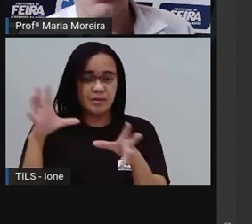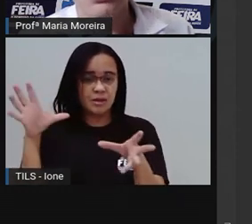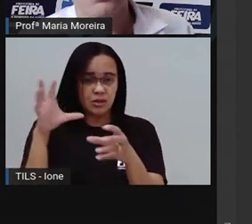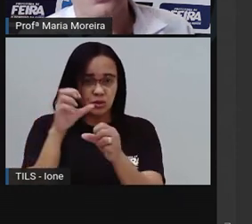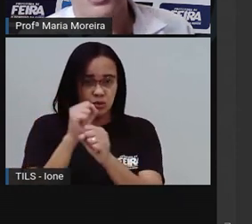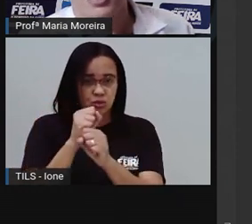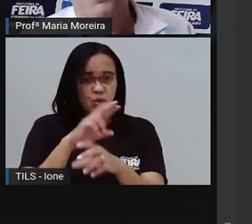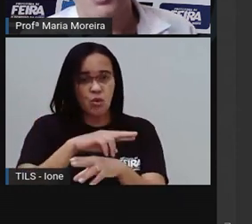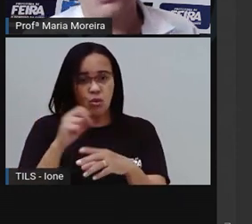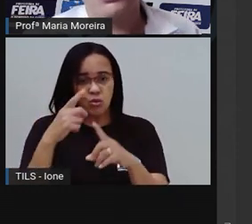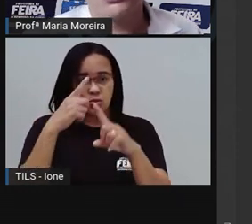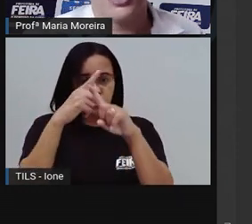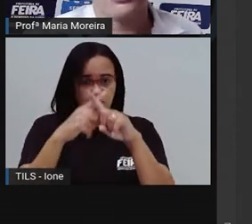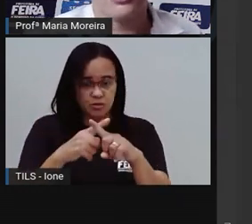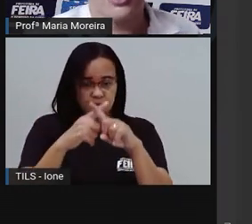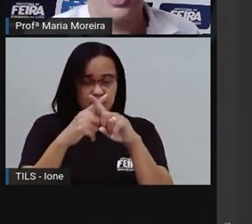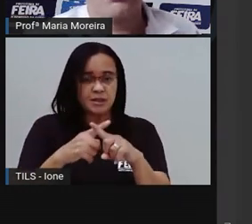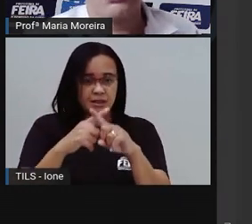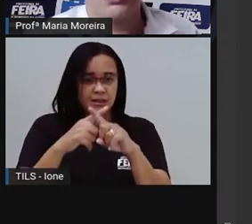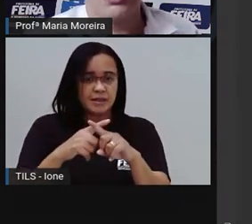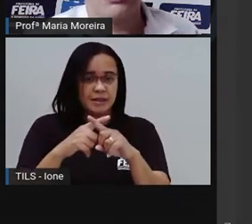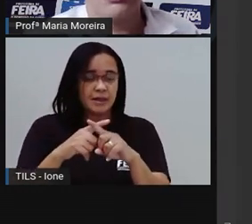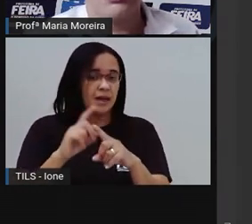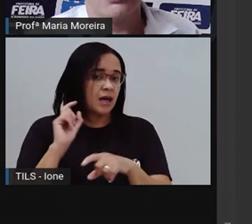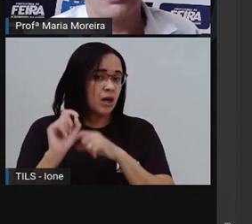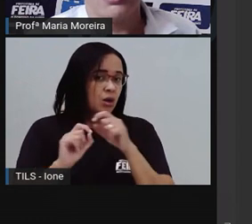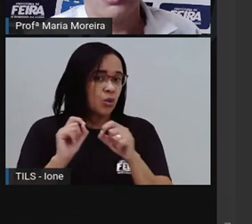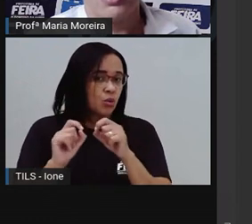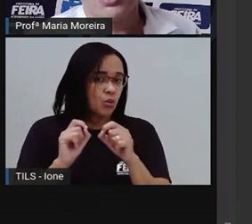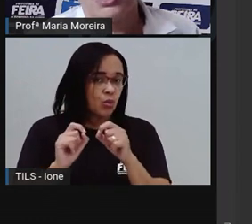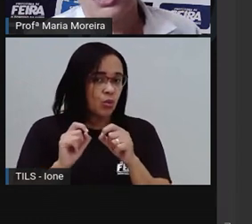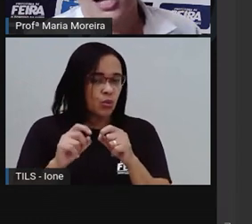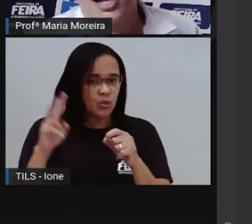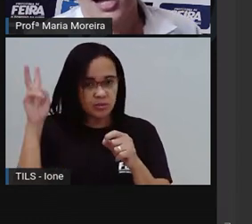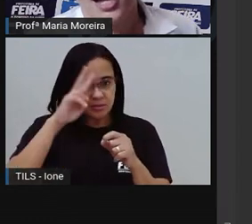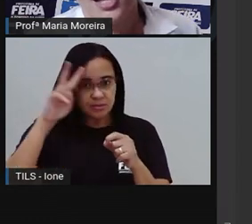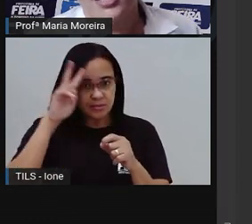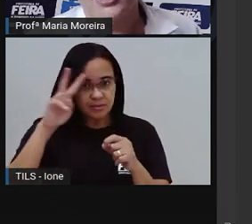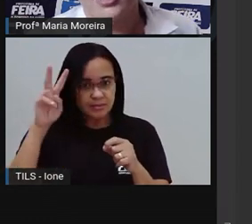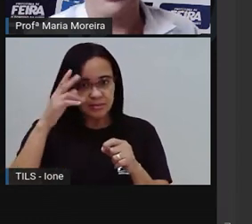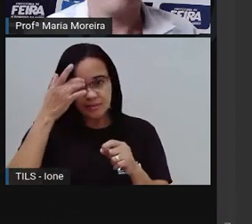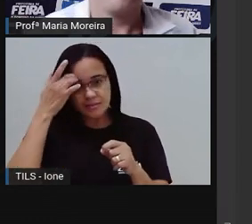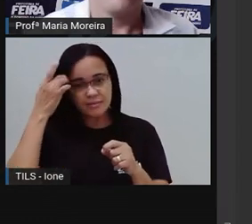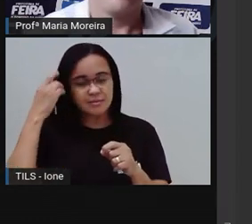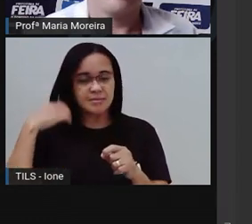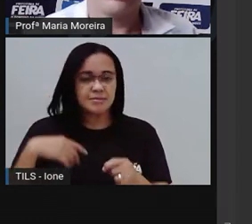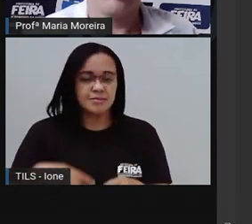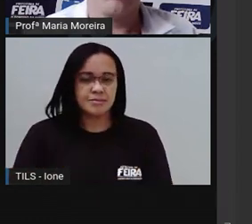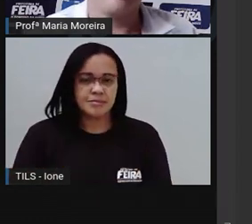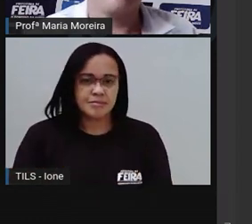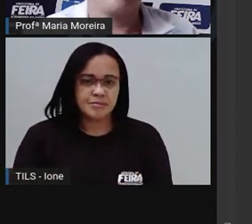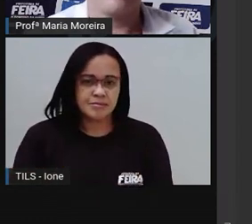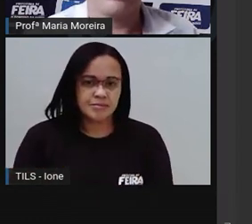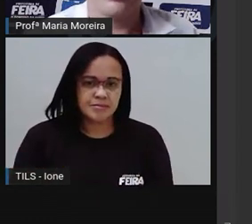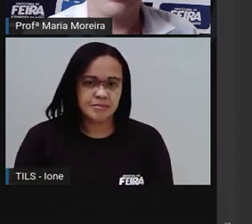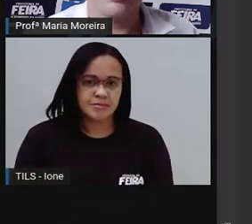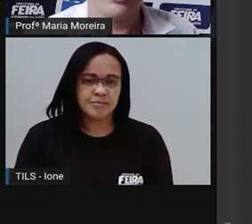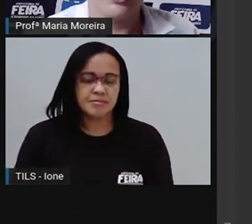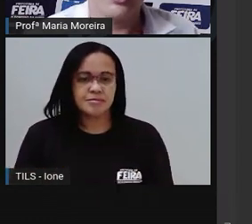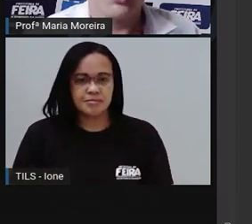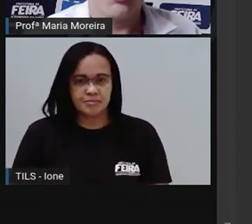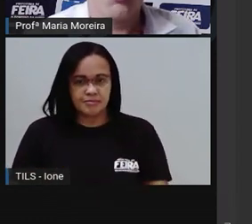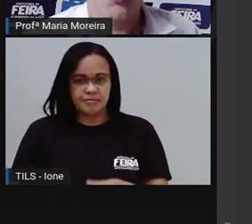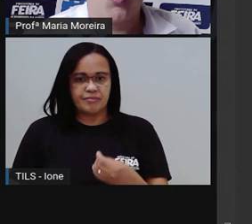posso multiplicar pela quantidade que tá onde, ó? Que está aqui. E, então, quanto eu tenho aqui?